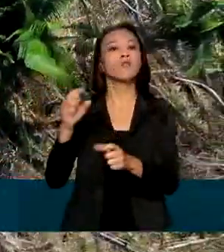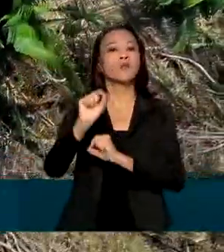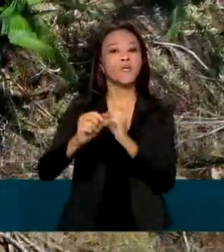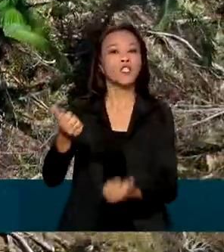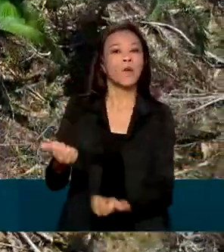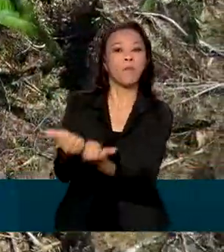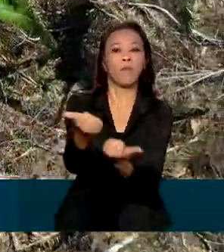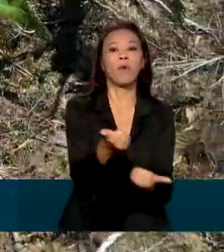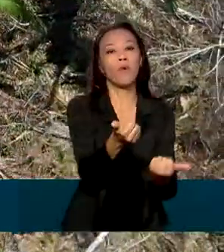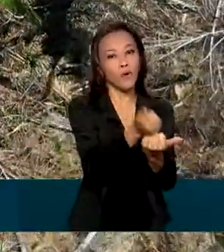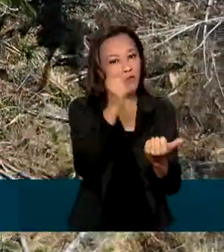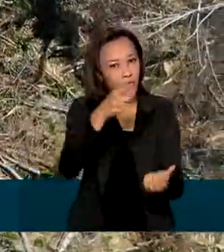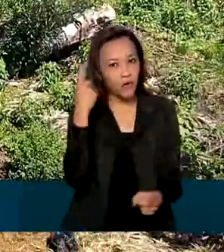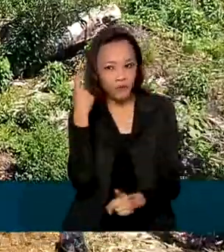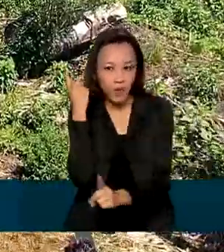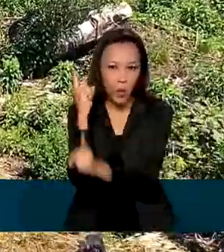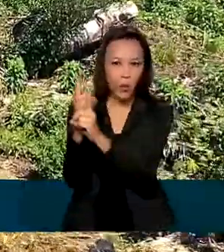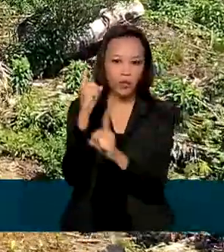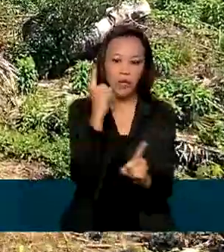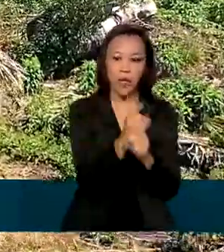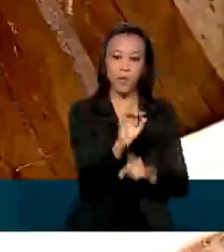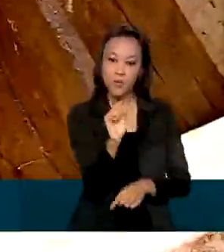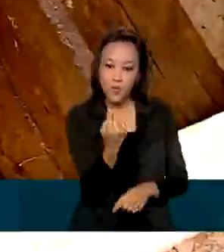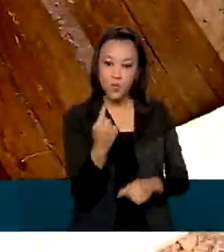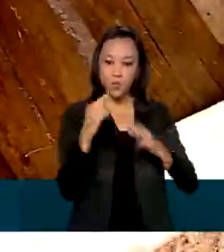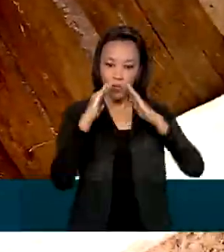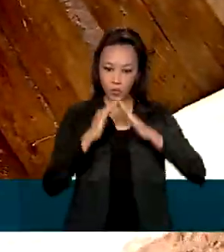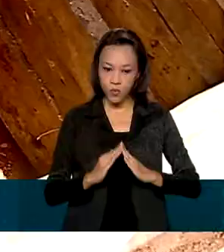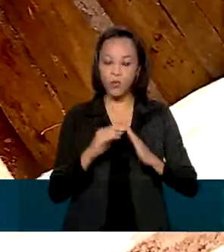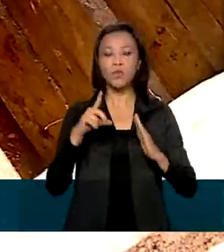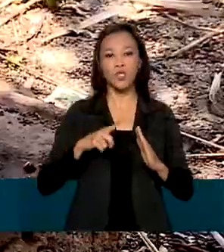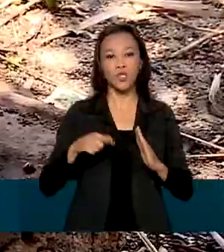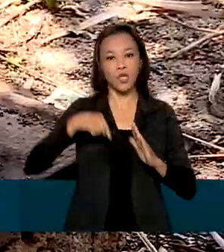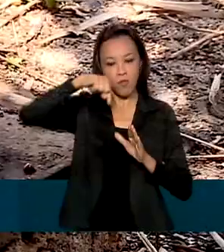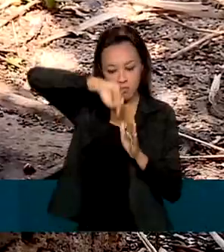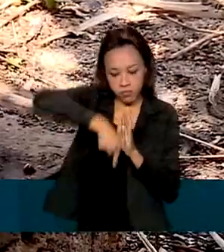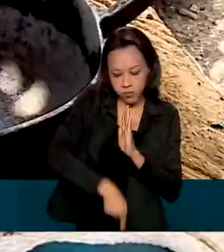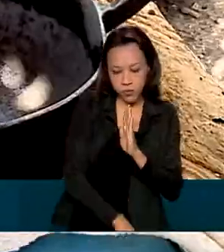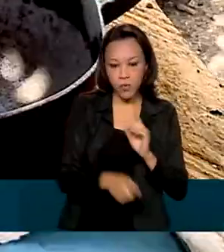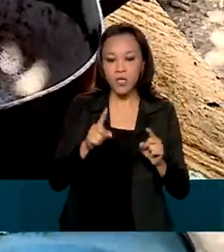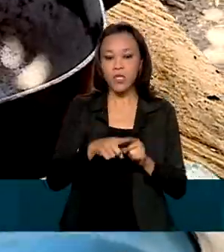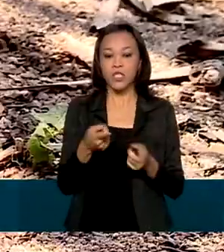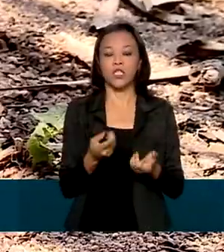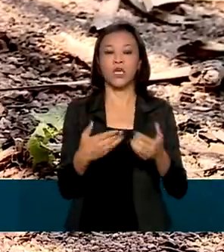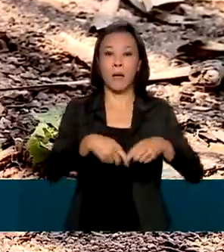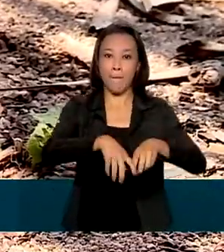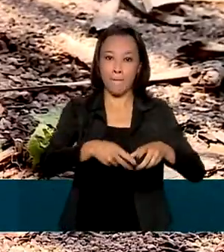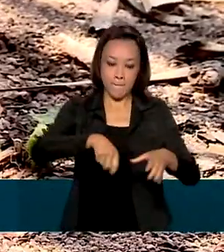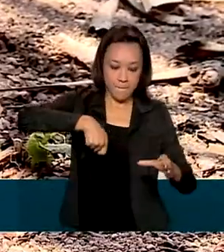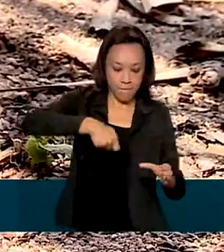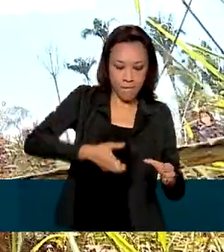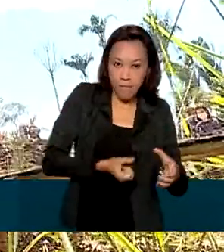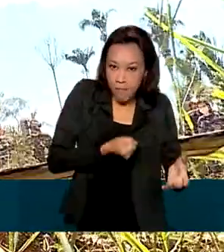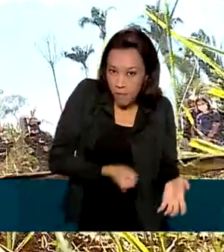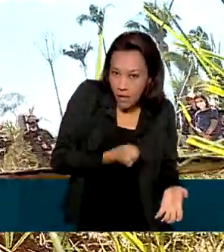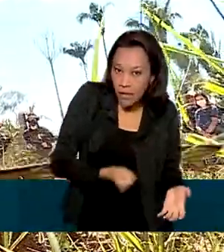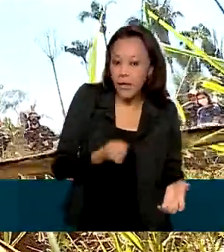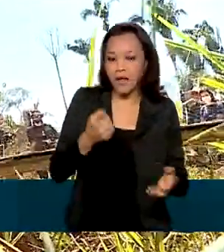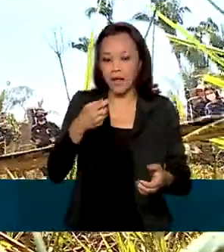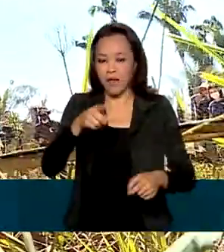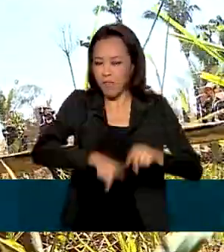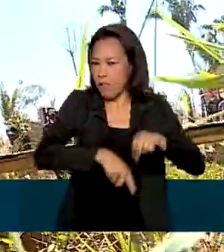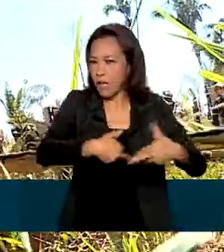áreas devastadas. Um deles estava equipado com poço artesiano, fogareiro, panelas e ferramentas. As